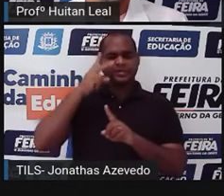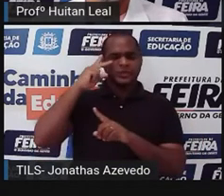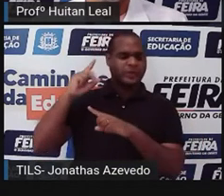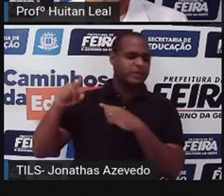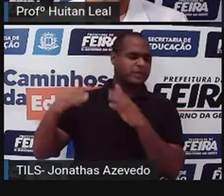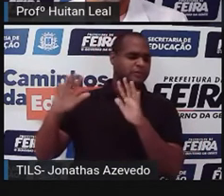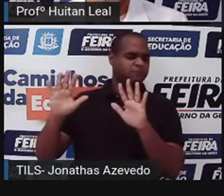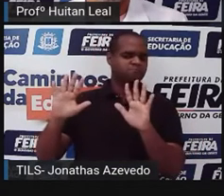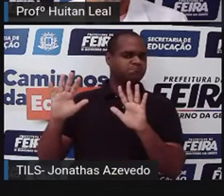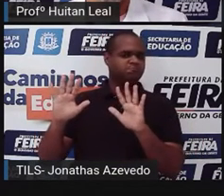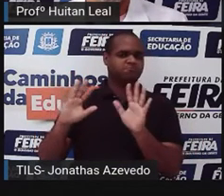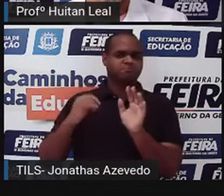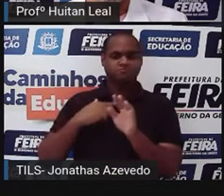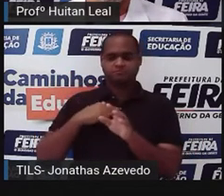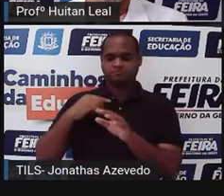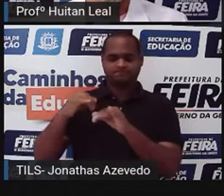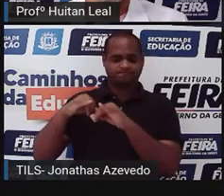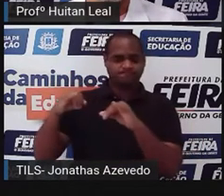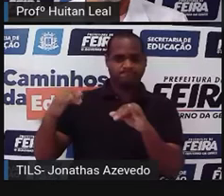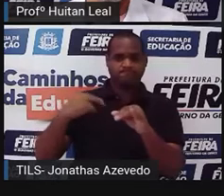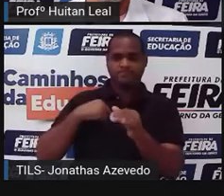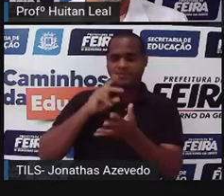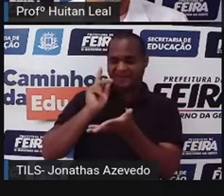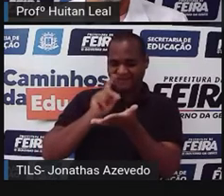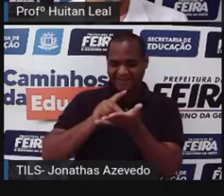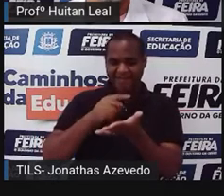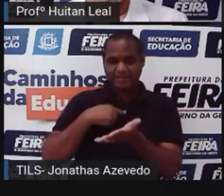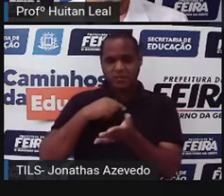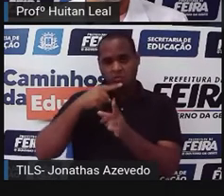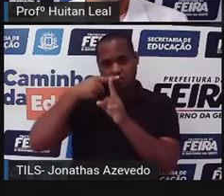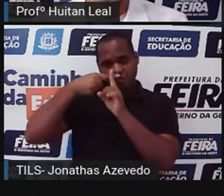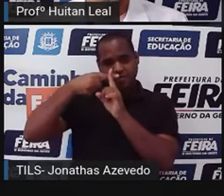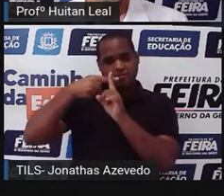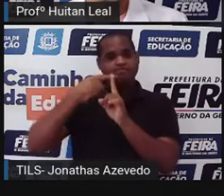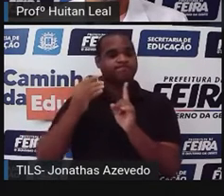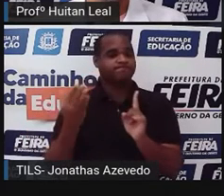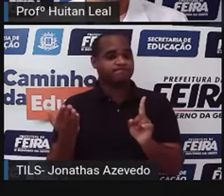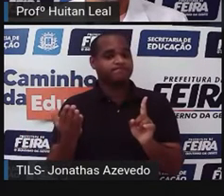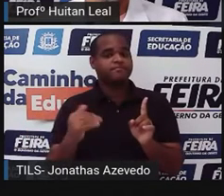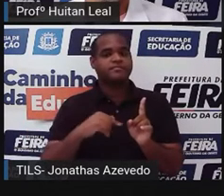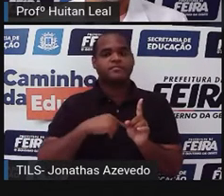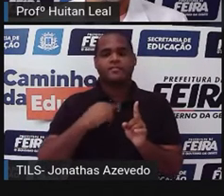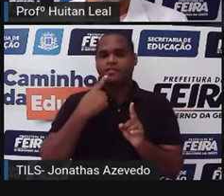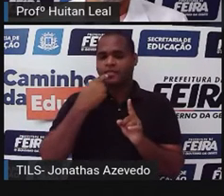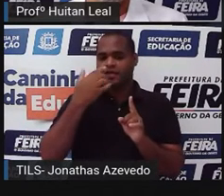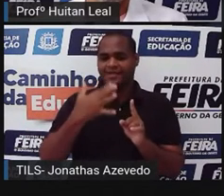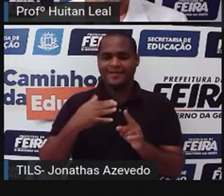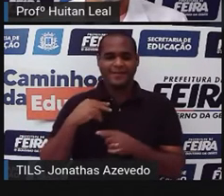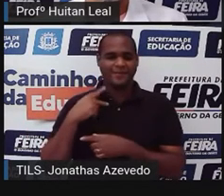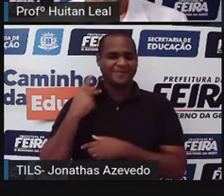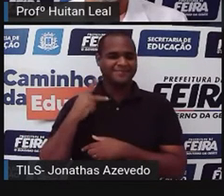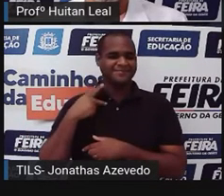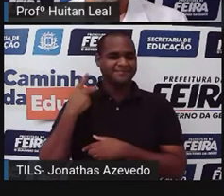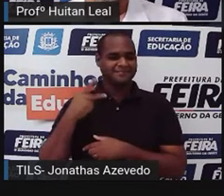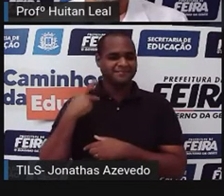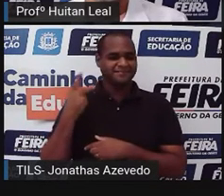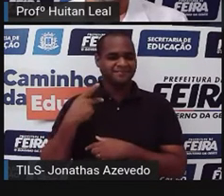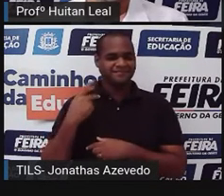tomá-las como algo verdadeiro, positivo. Fazer propaganda política, olha aí, não é?